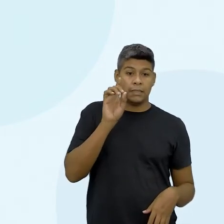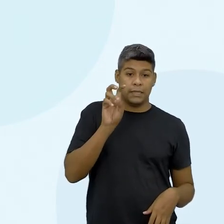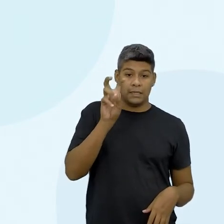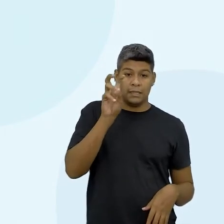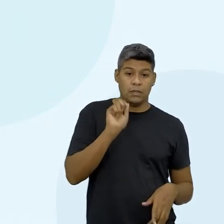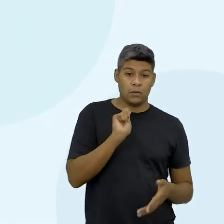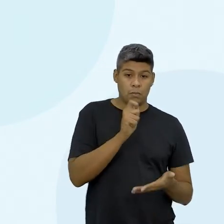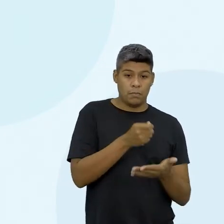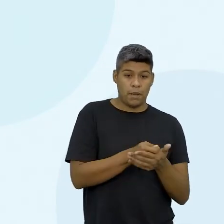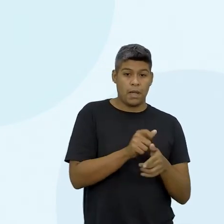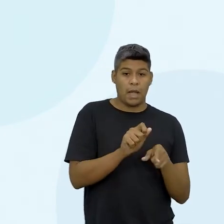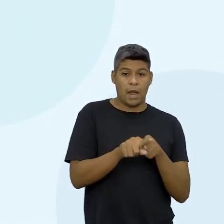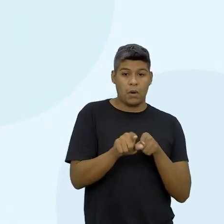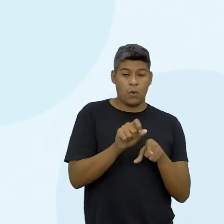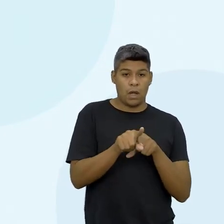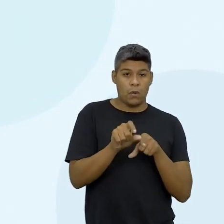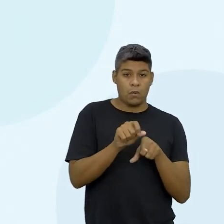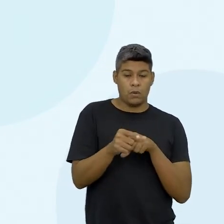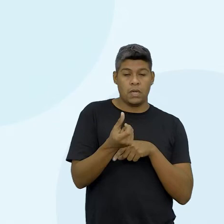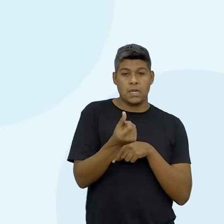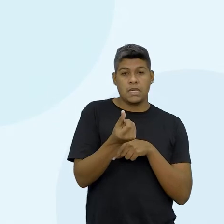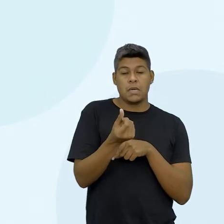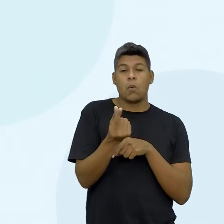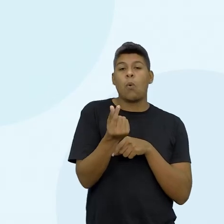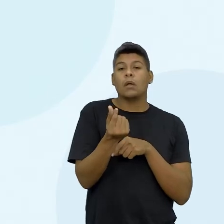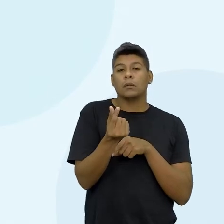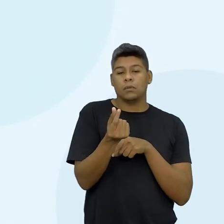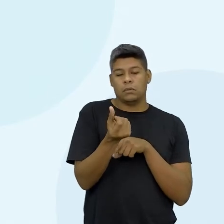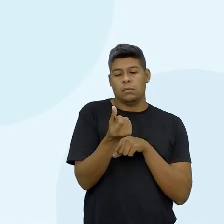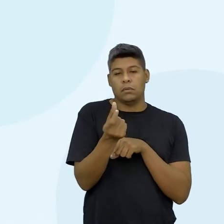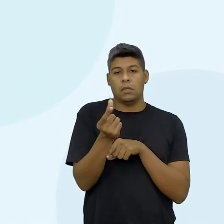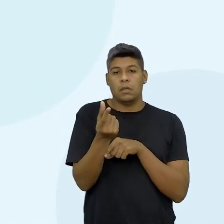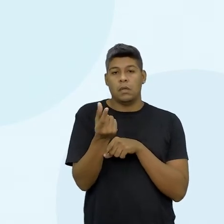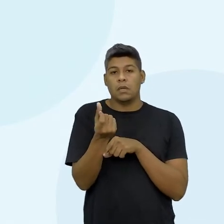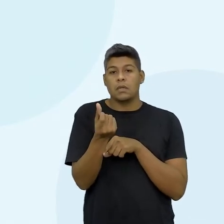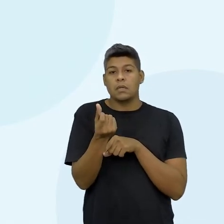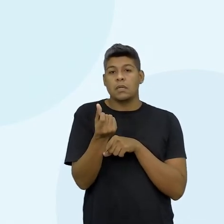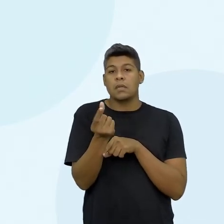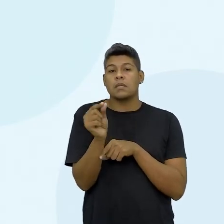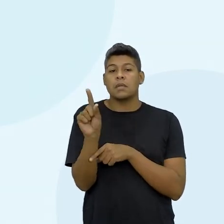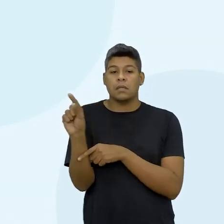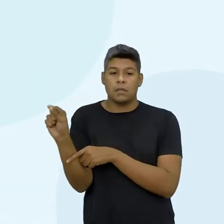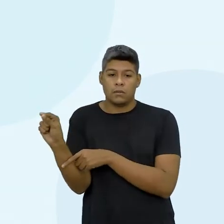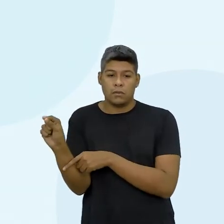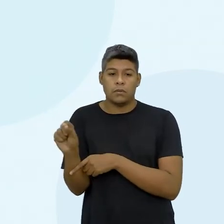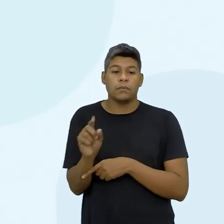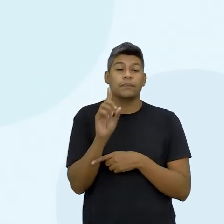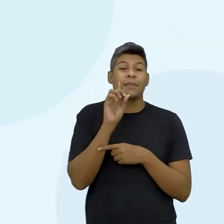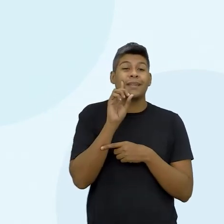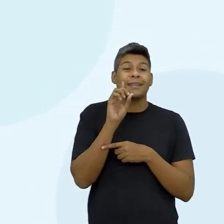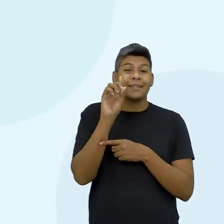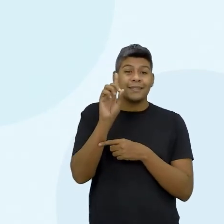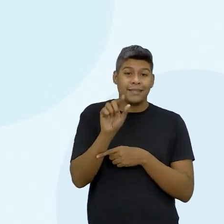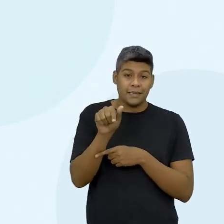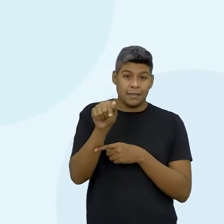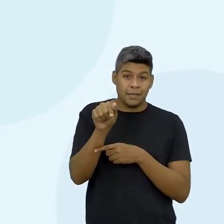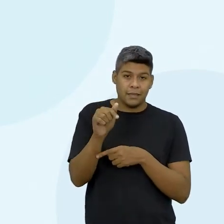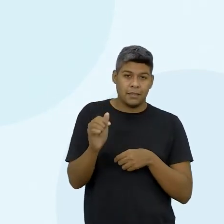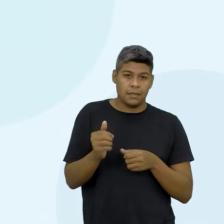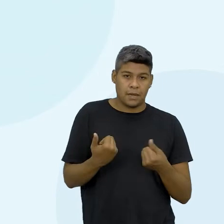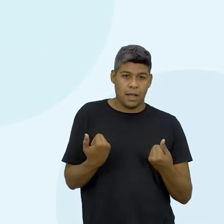no valor de R$ Dia 7, ela colocou gasolina no carro